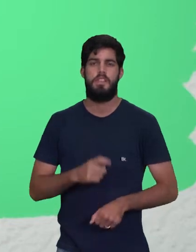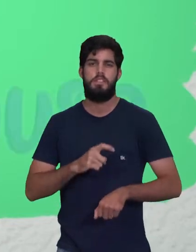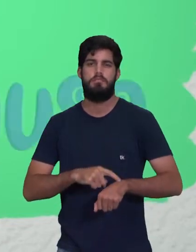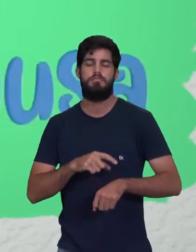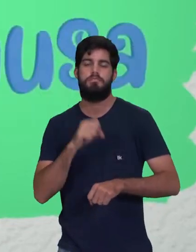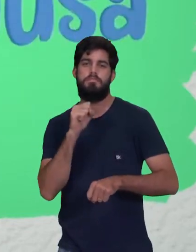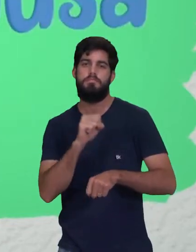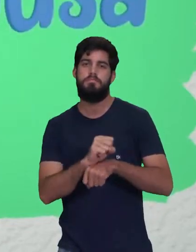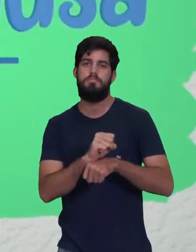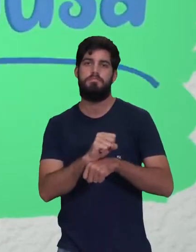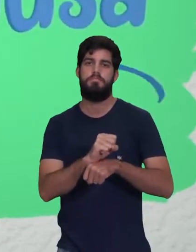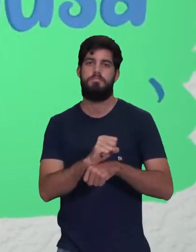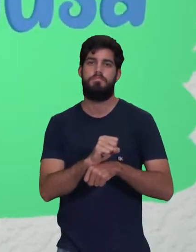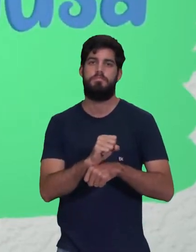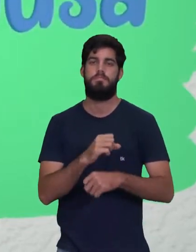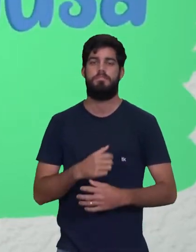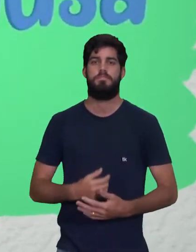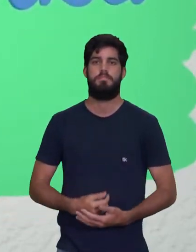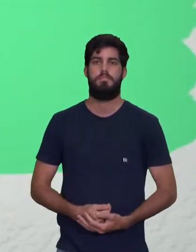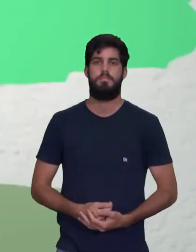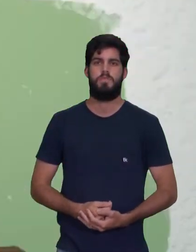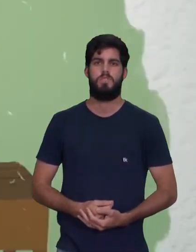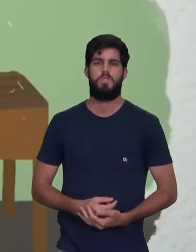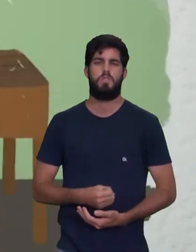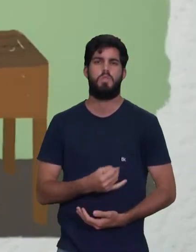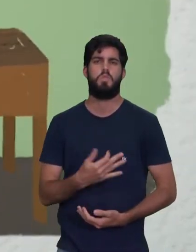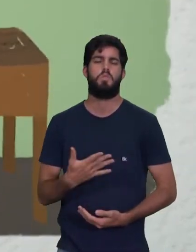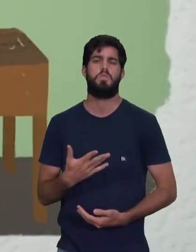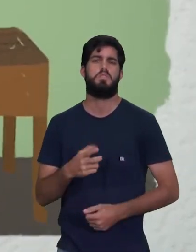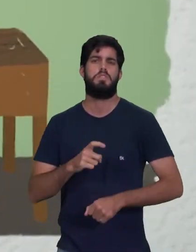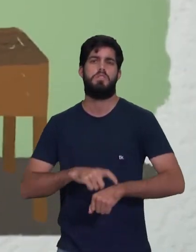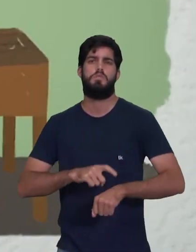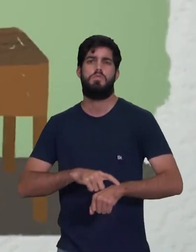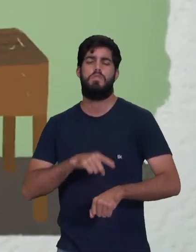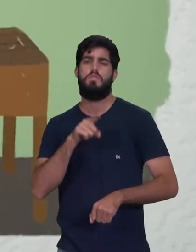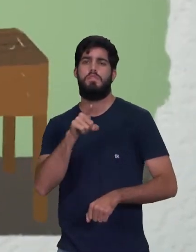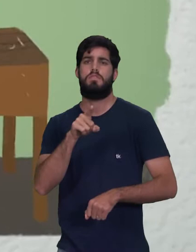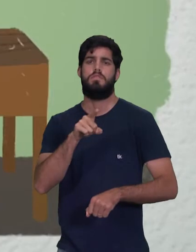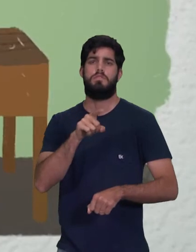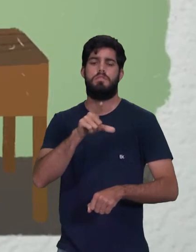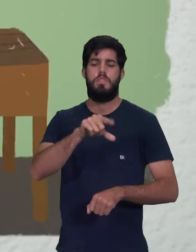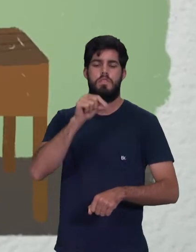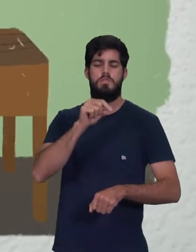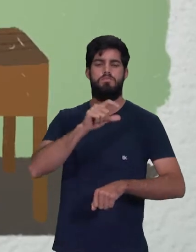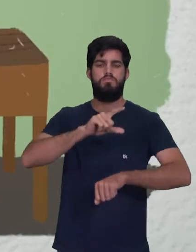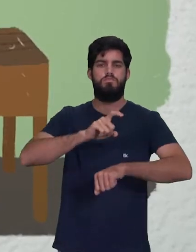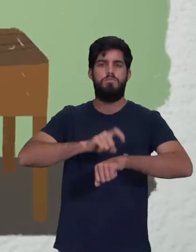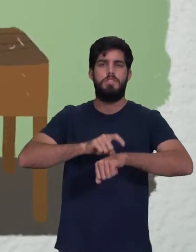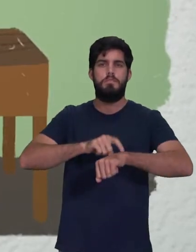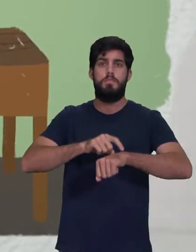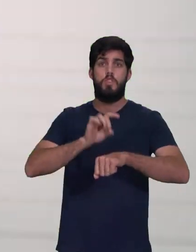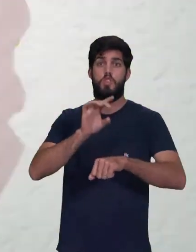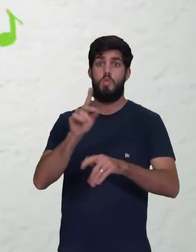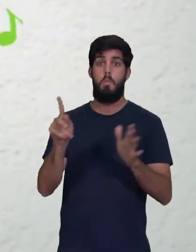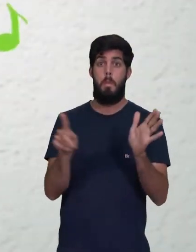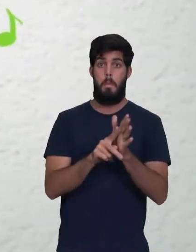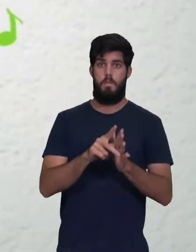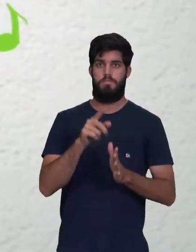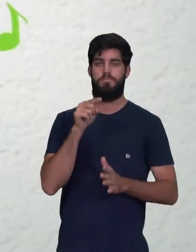Tempo de pausa Quantas vezes você tirou um tempinho só pra você hoje?